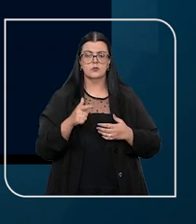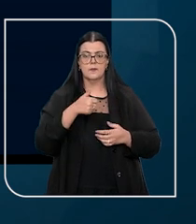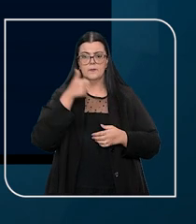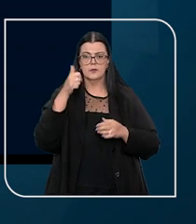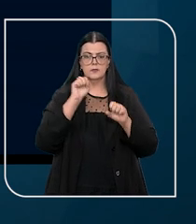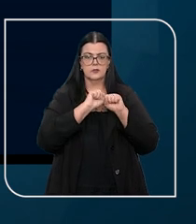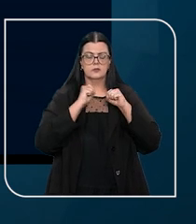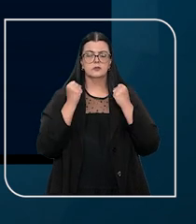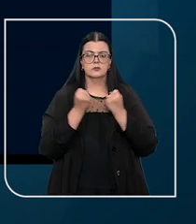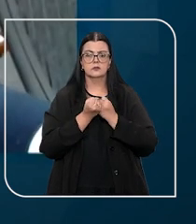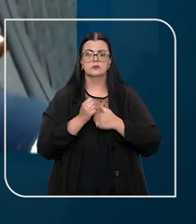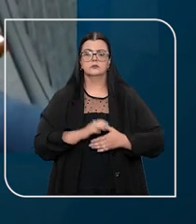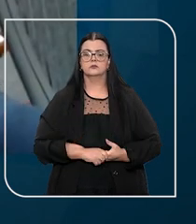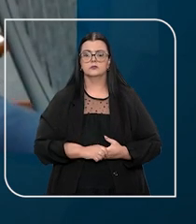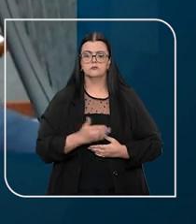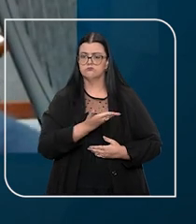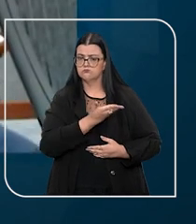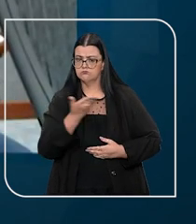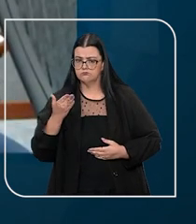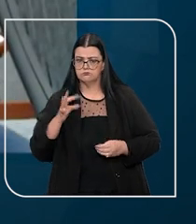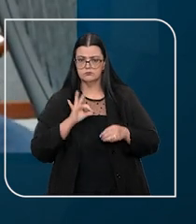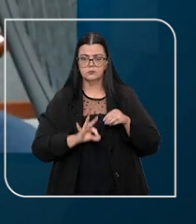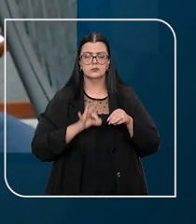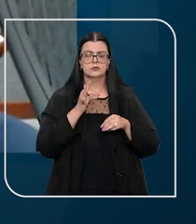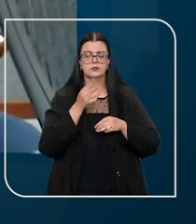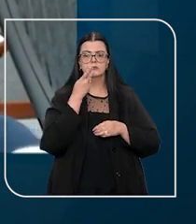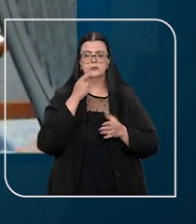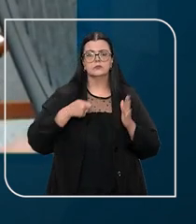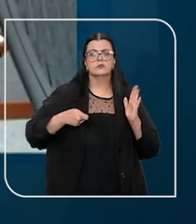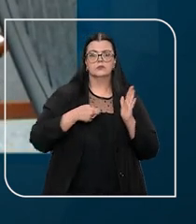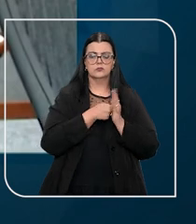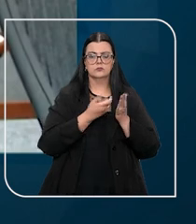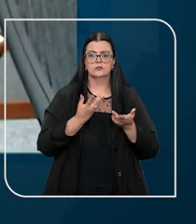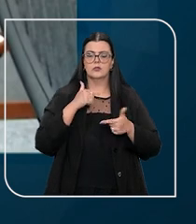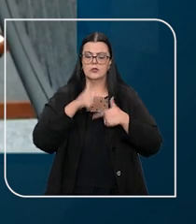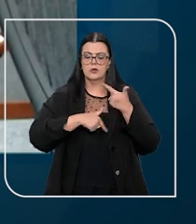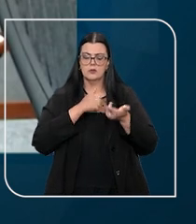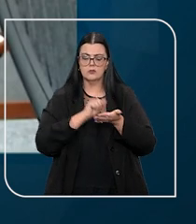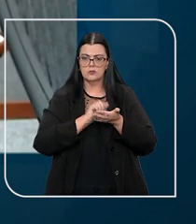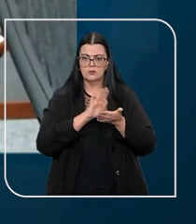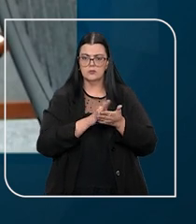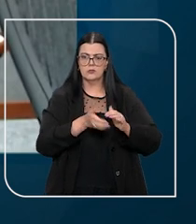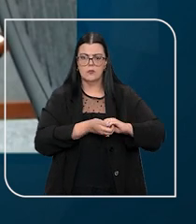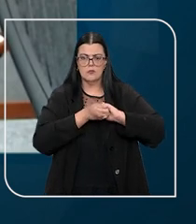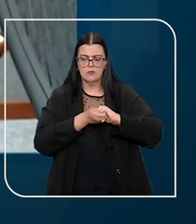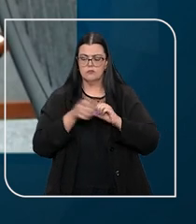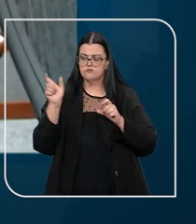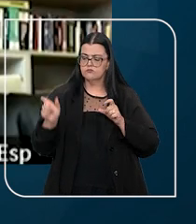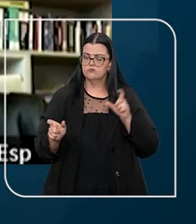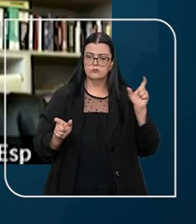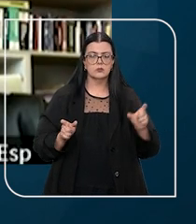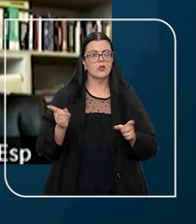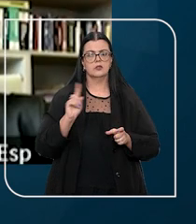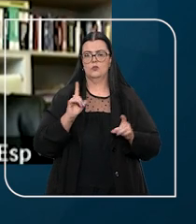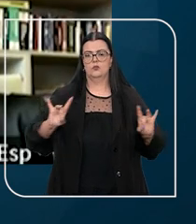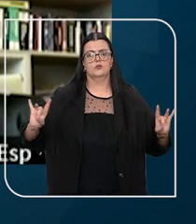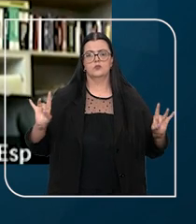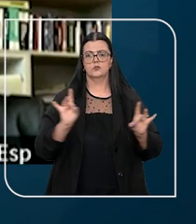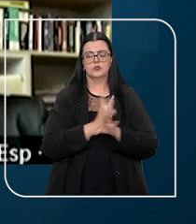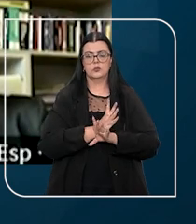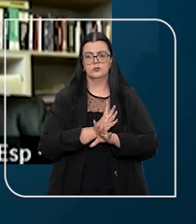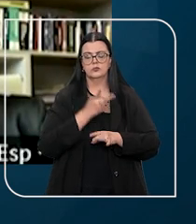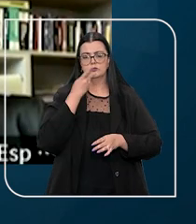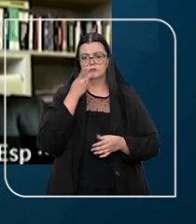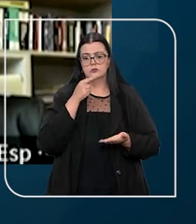pela primeira sessão. Os ministros definiram que a sentença trabalhista, que apenas homologa acordo entre as partes, não é suficiente